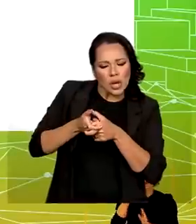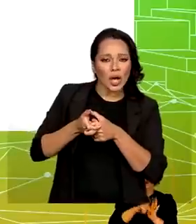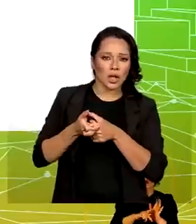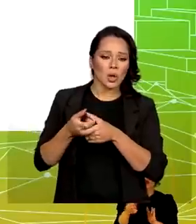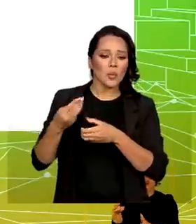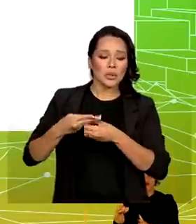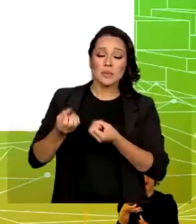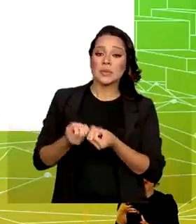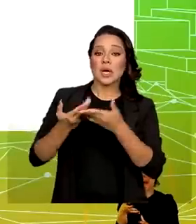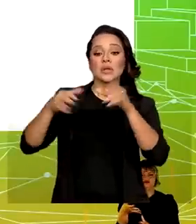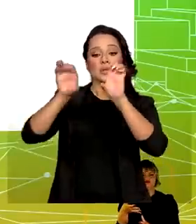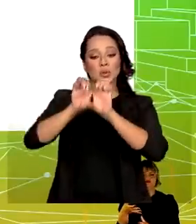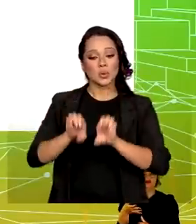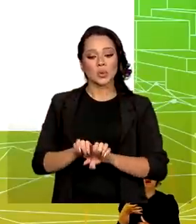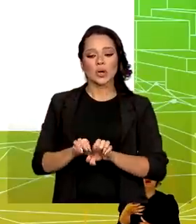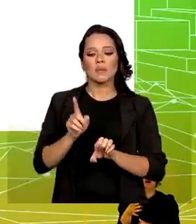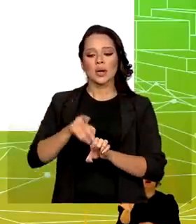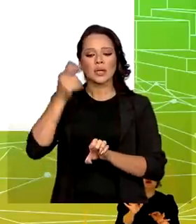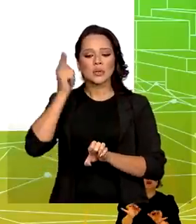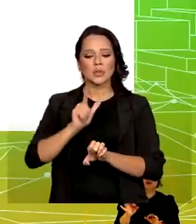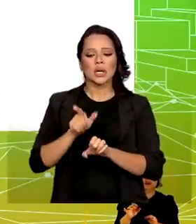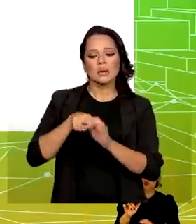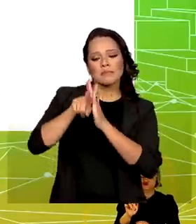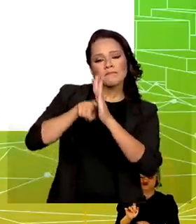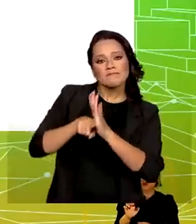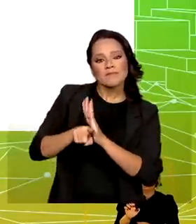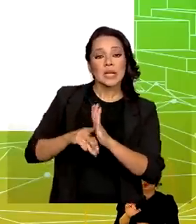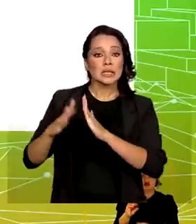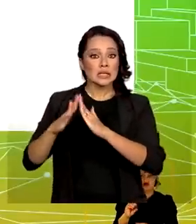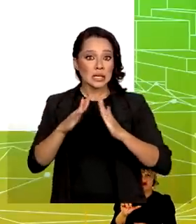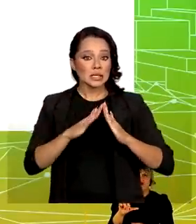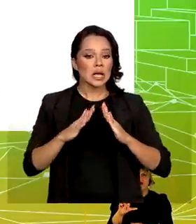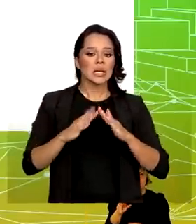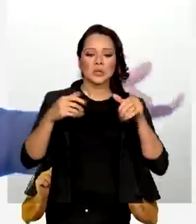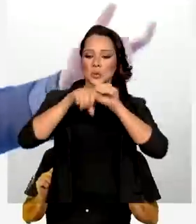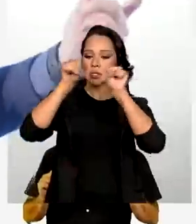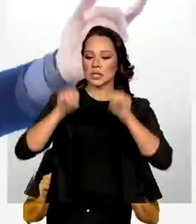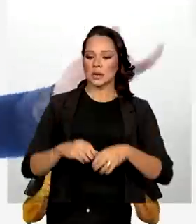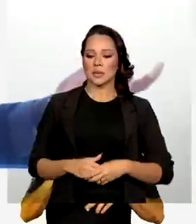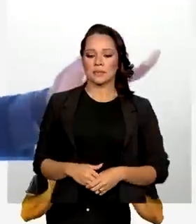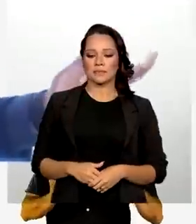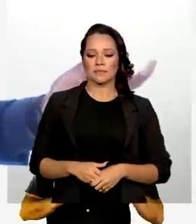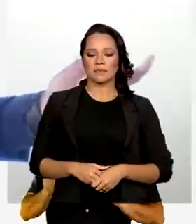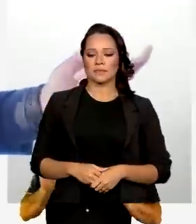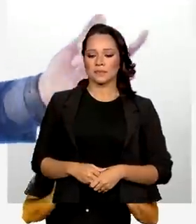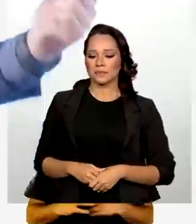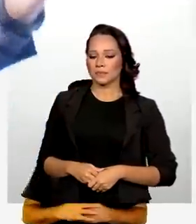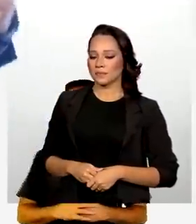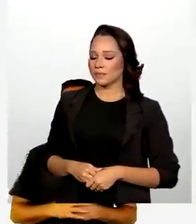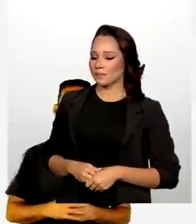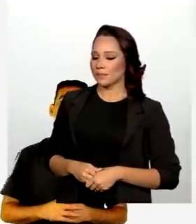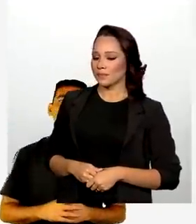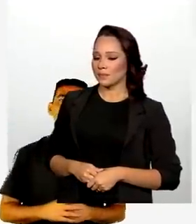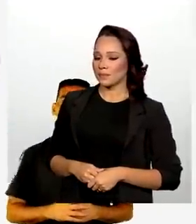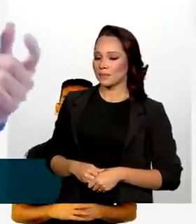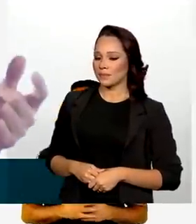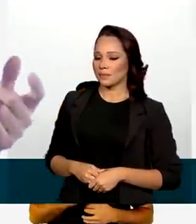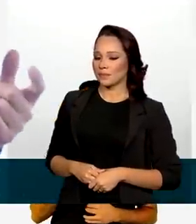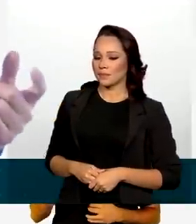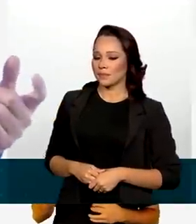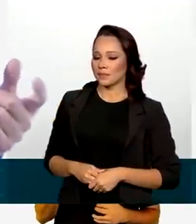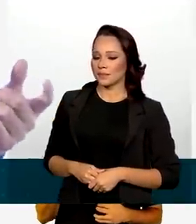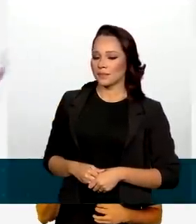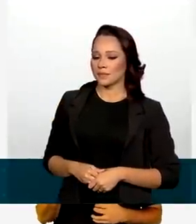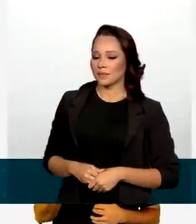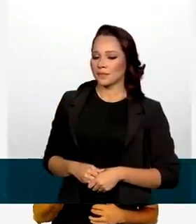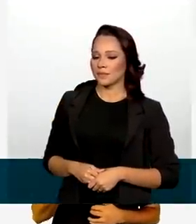infraestrutura para que eles possam catalogar seus imóveis no sistema. Deixa de ser uma ferramenta somente, como foi falado